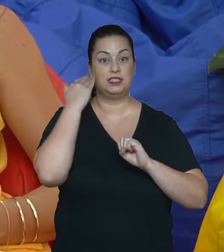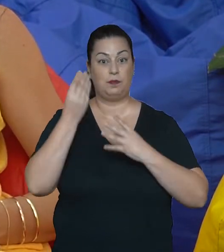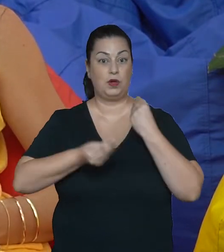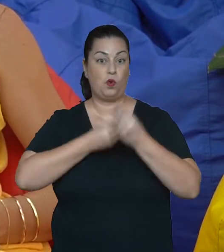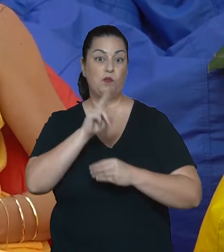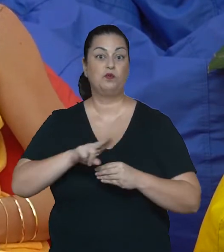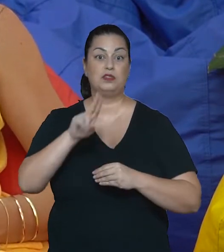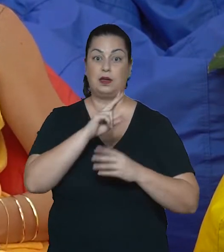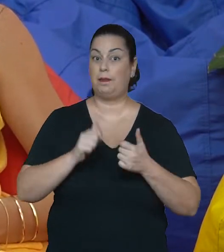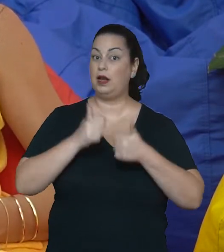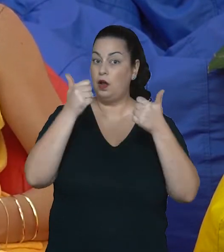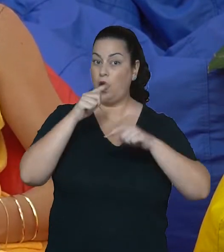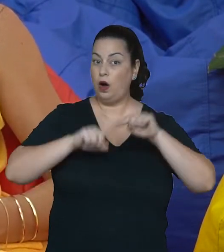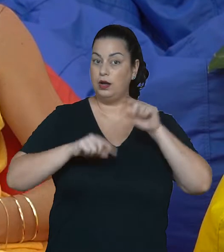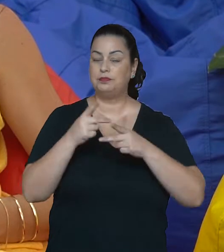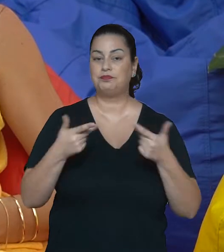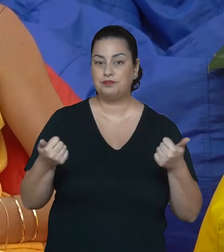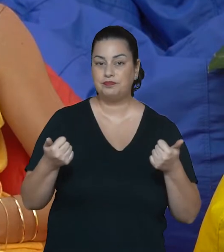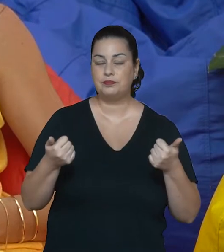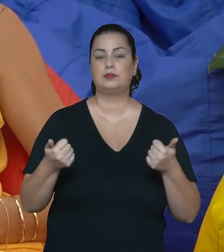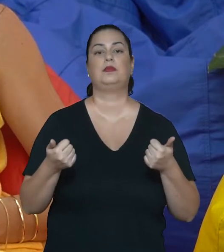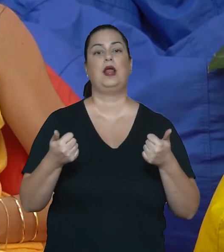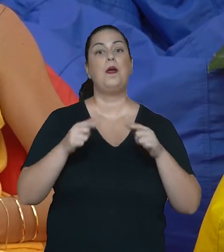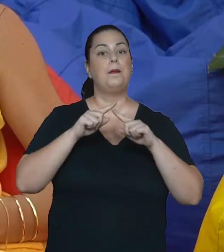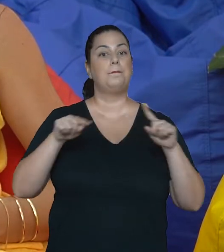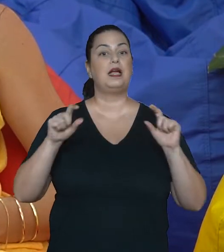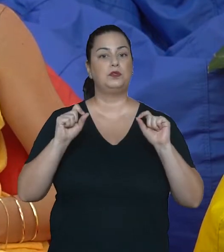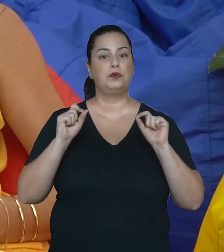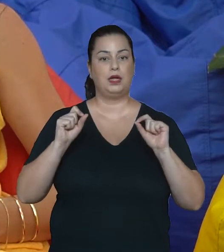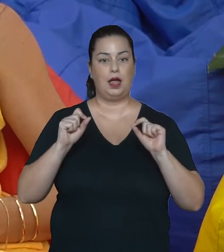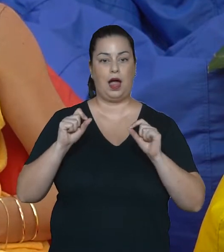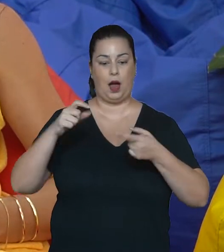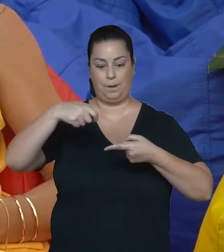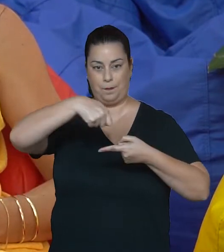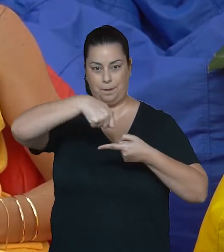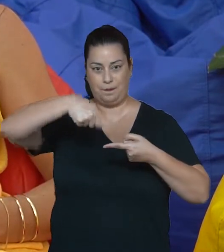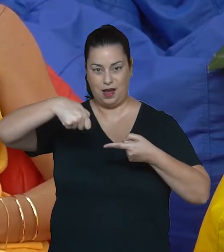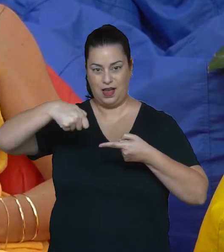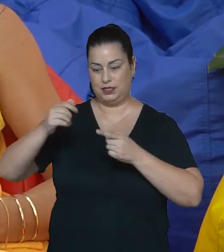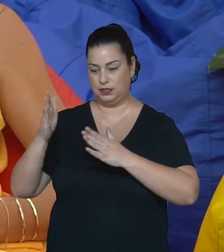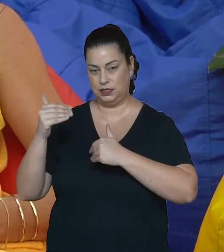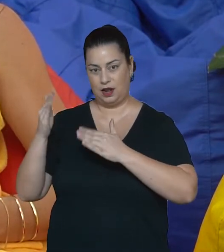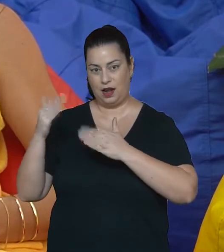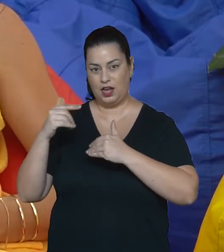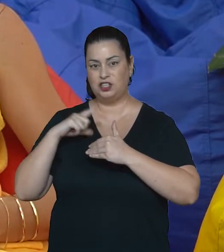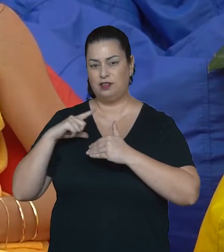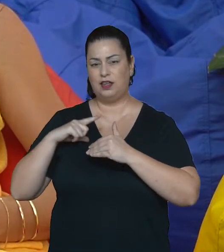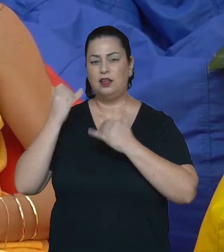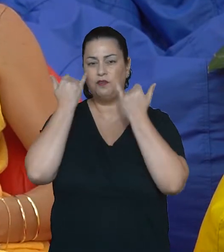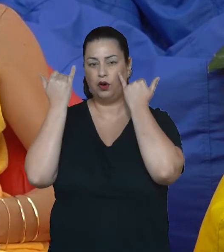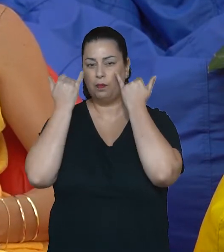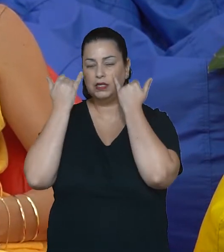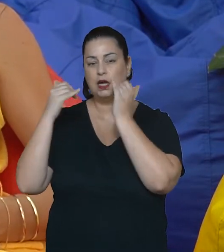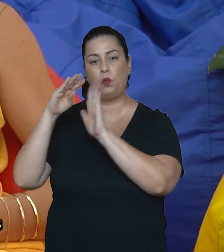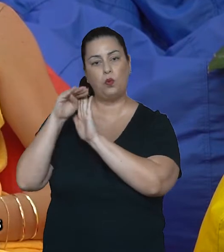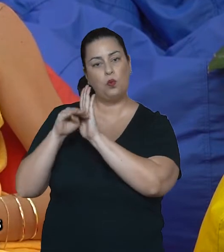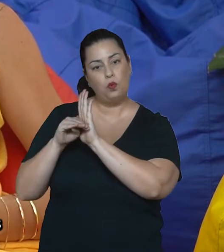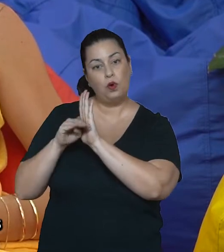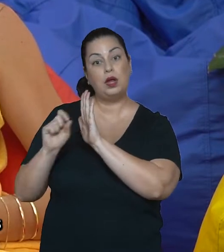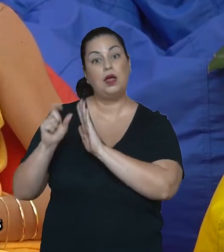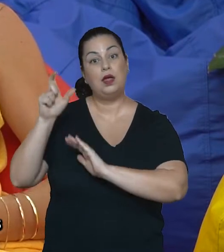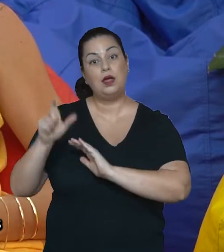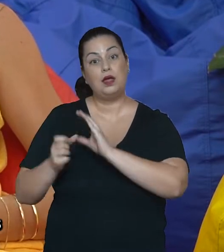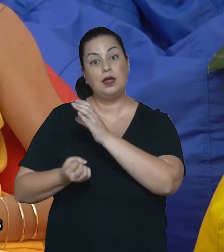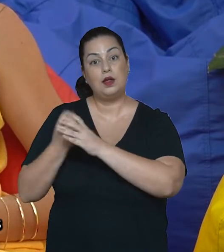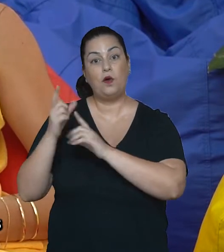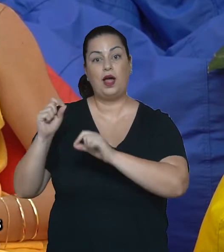ergonomia e o uso adequado dos materiais. Enquanto que as composições das informações que aparecem na pasta de dente, por exemplo, foram